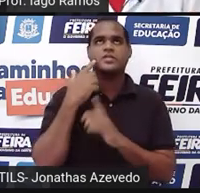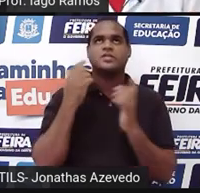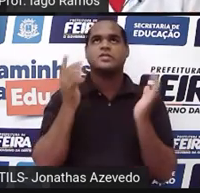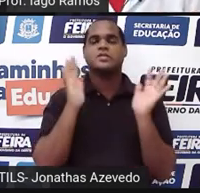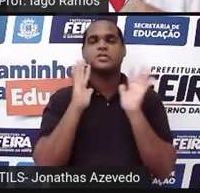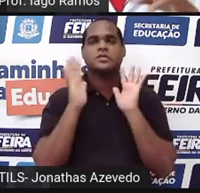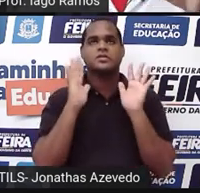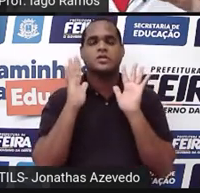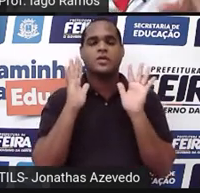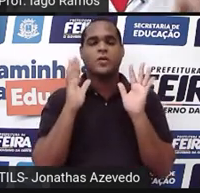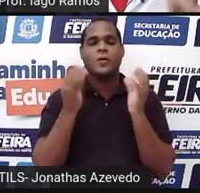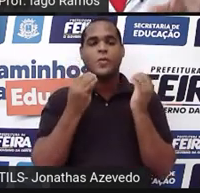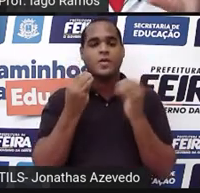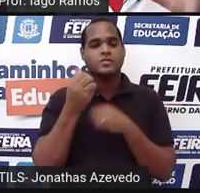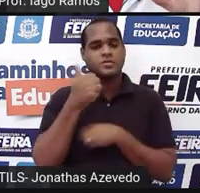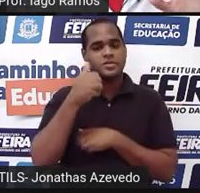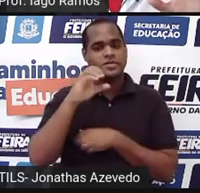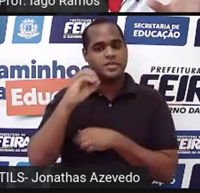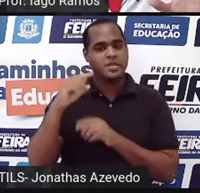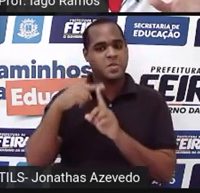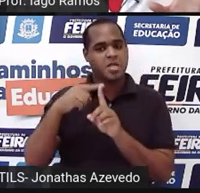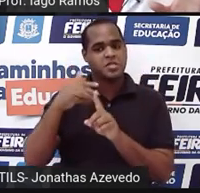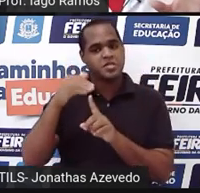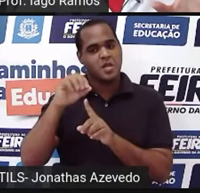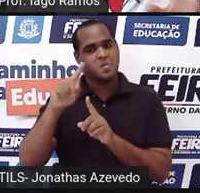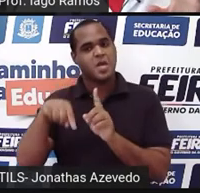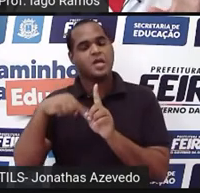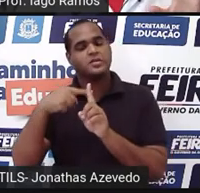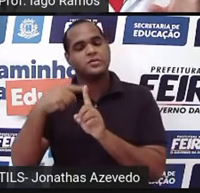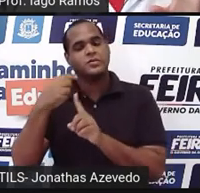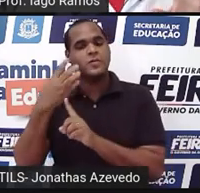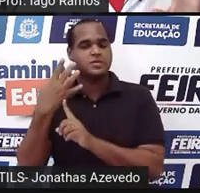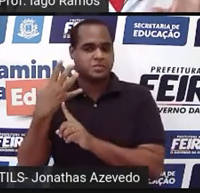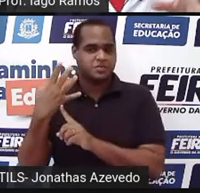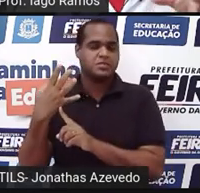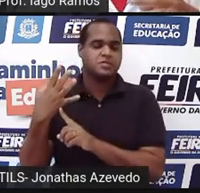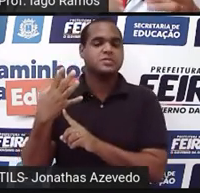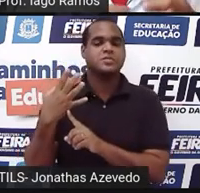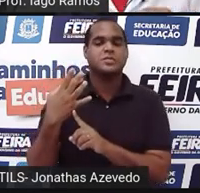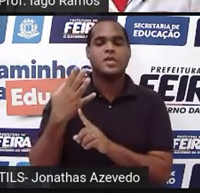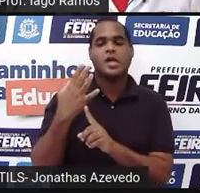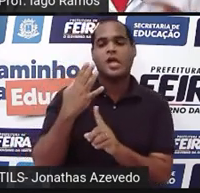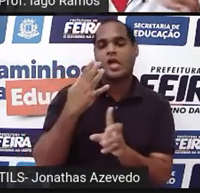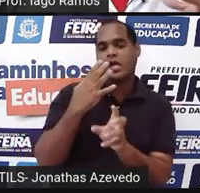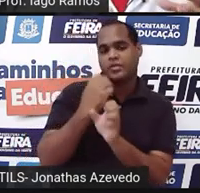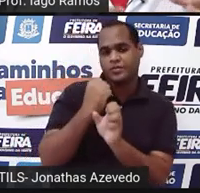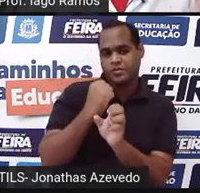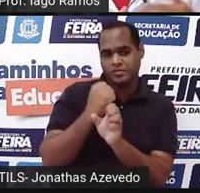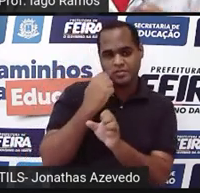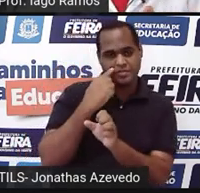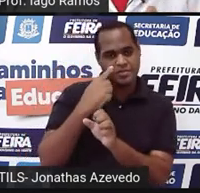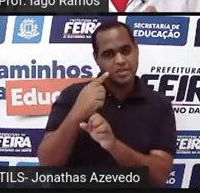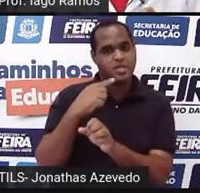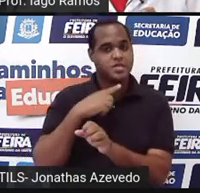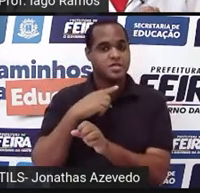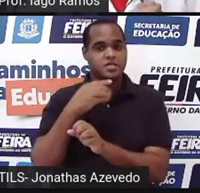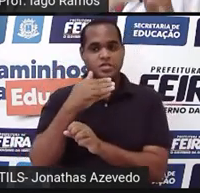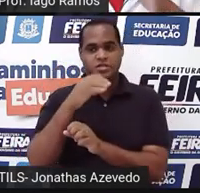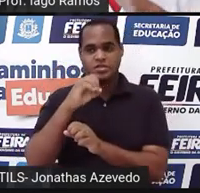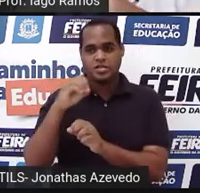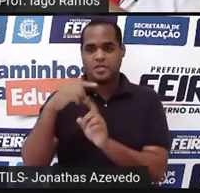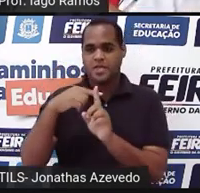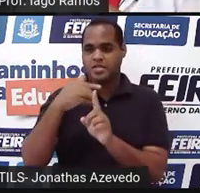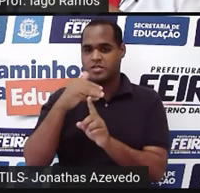da decomposição. 100 mais 10 mais 4. Tá? E aí eu junto a parte das centenas. 100 mais 100.